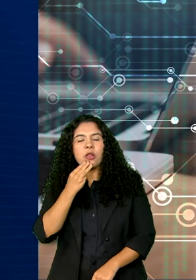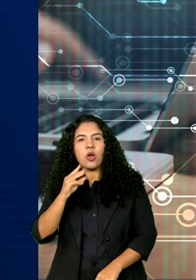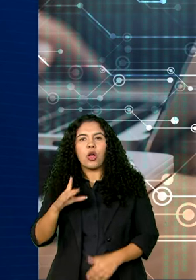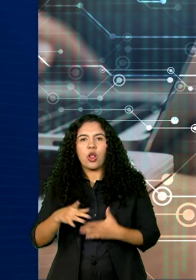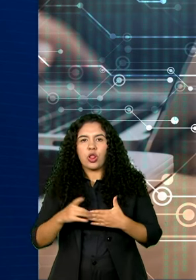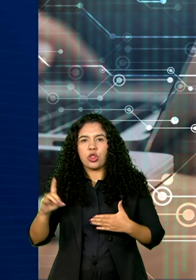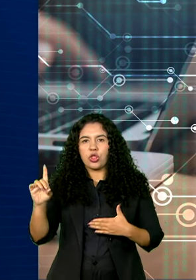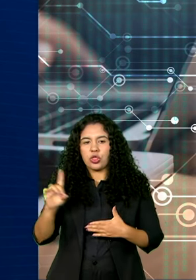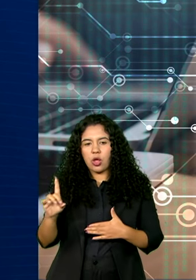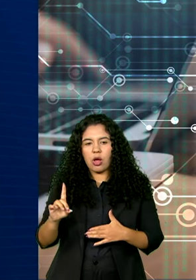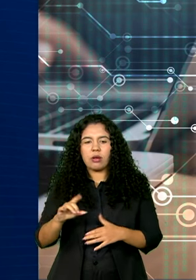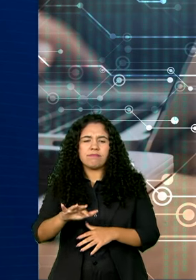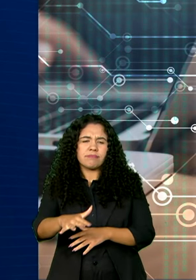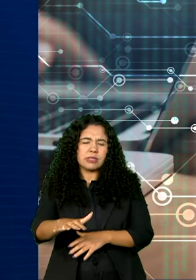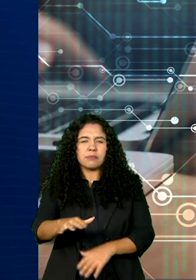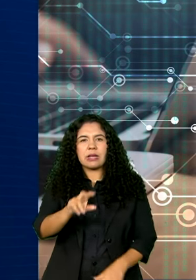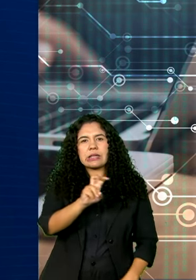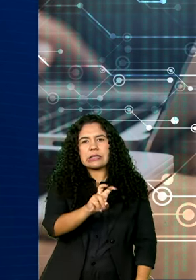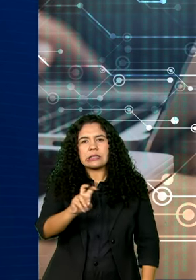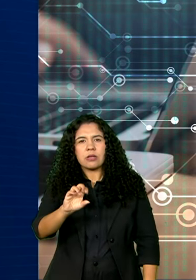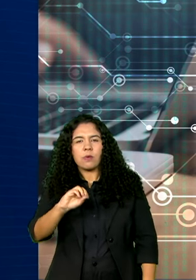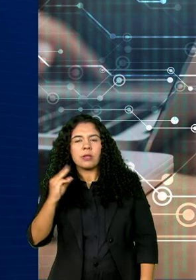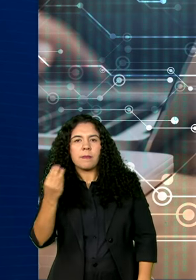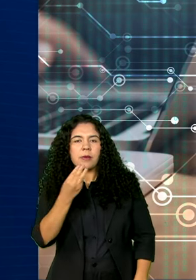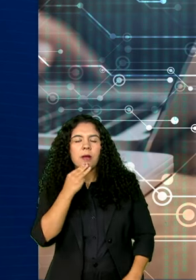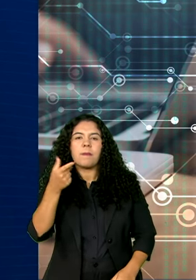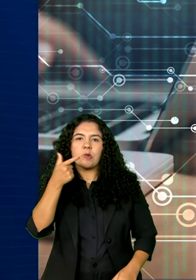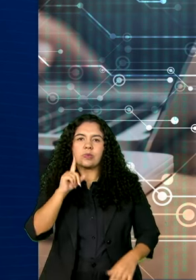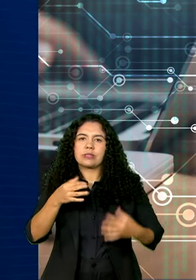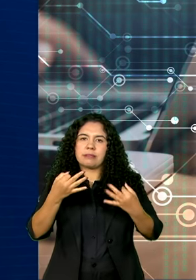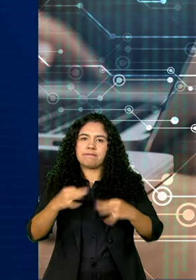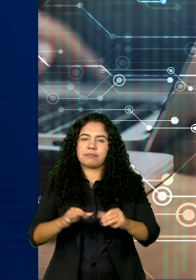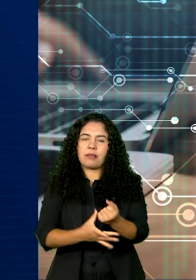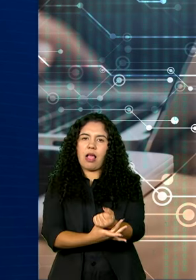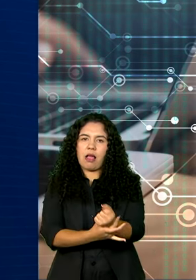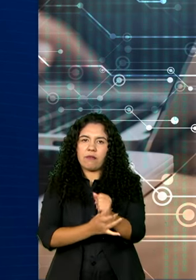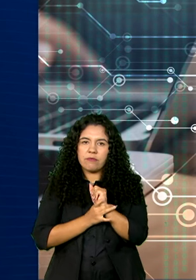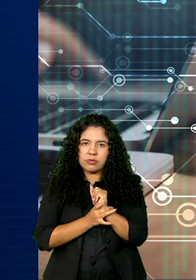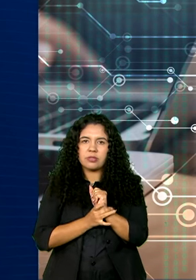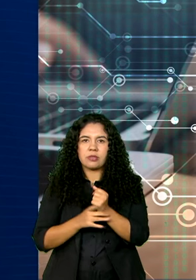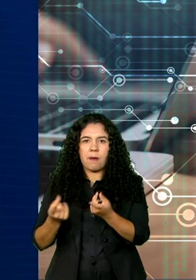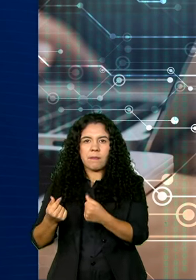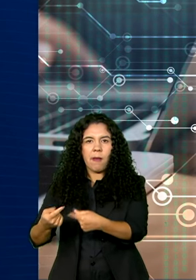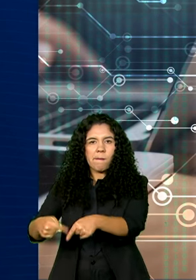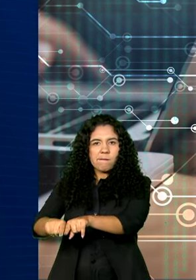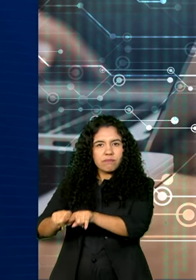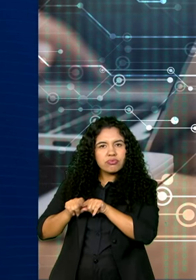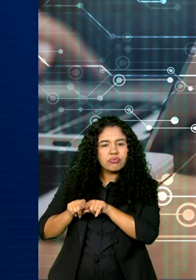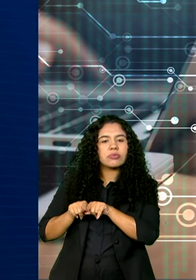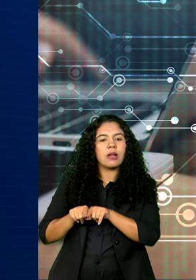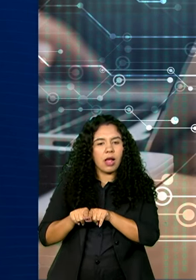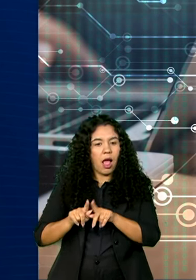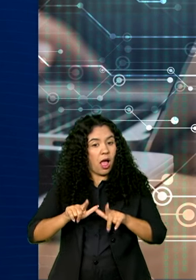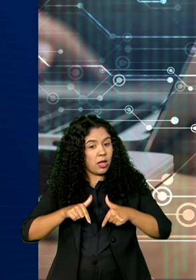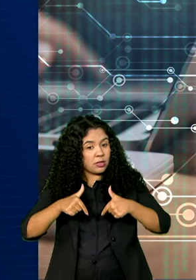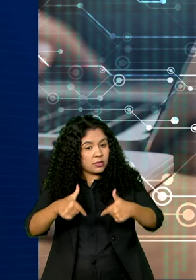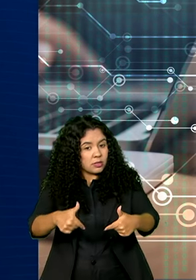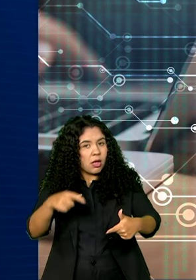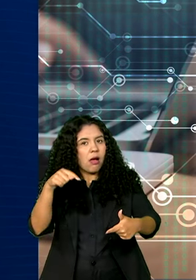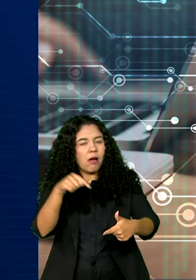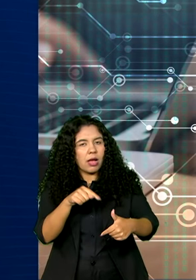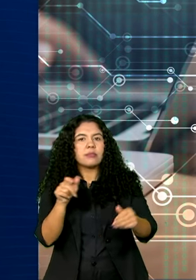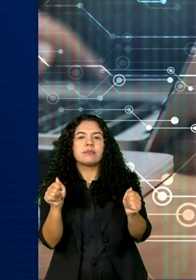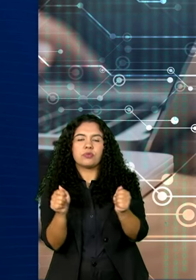milhões de reais, como garantia para os empréstimos realizados pelo FUSTE. A iniciativa também tem